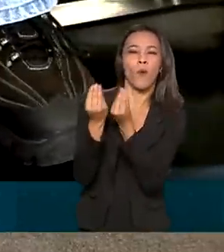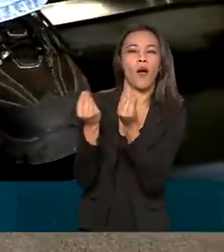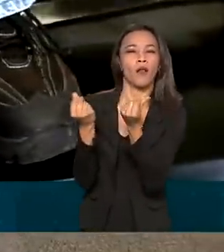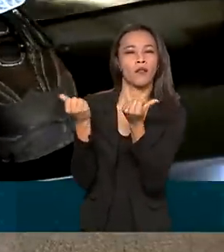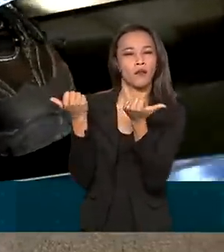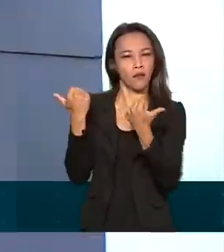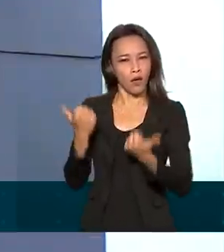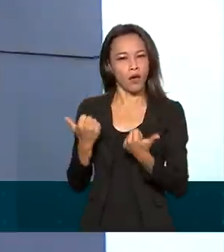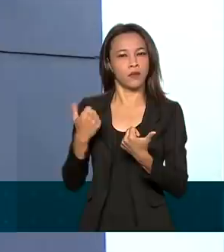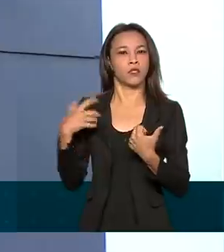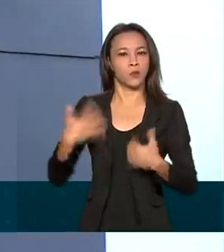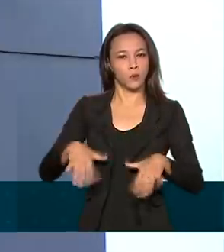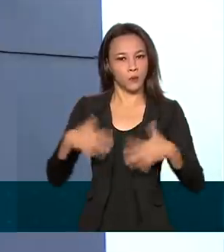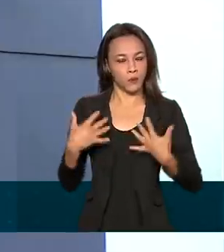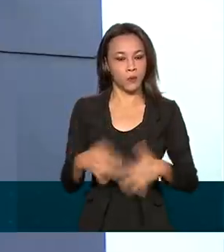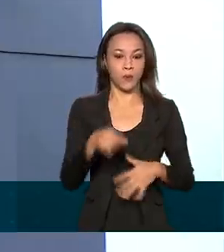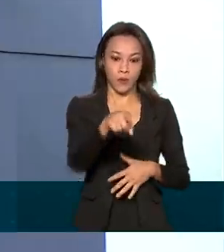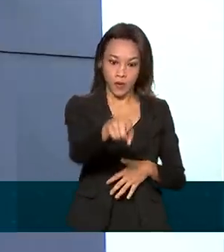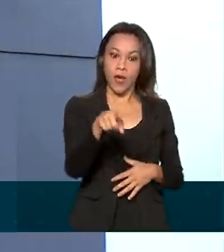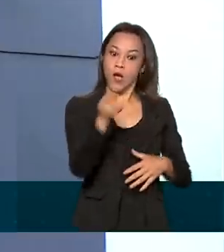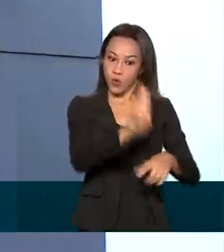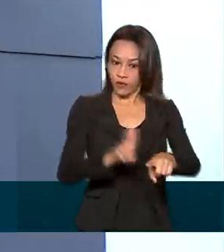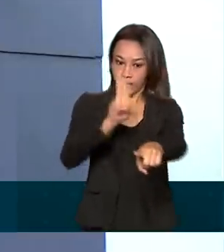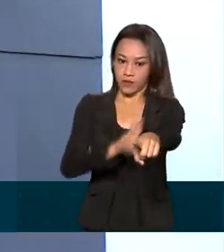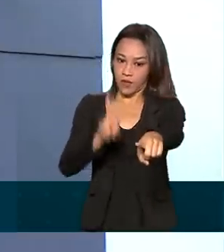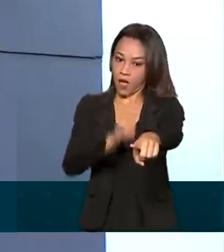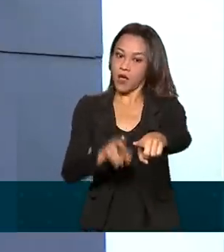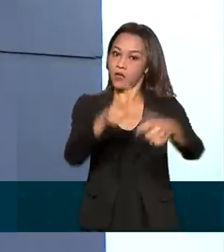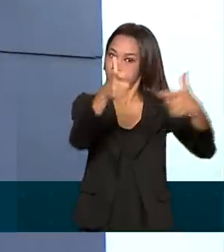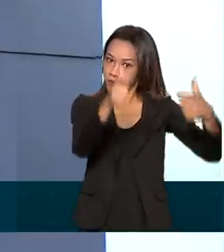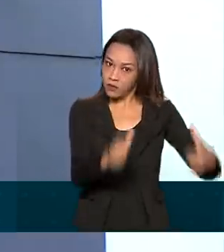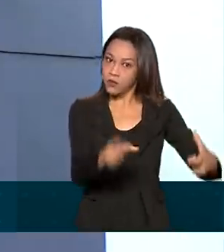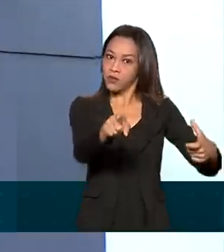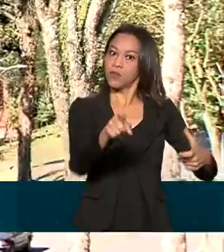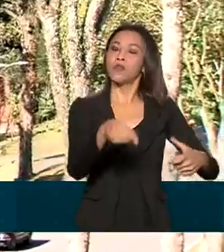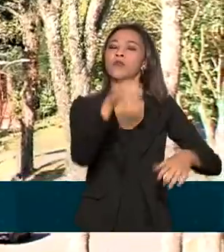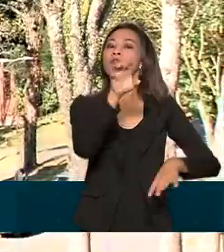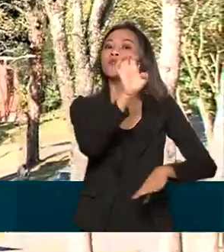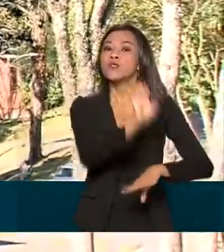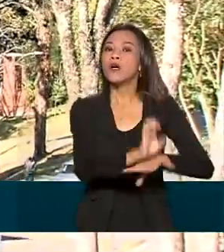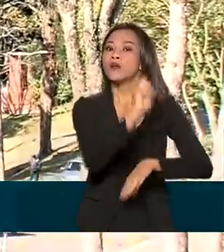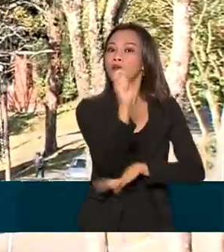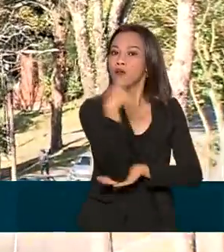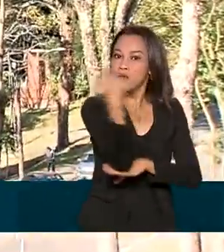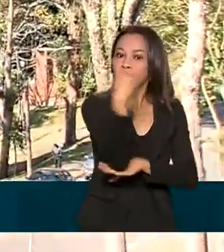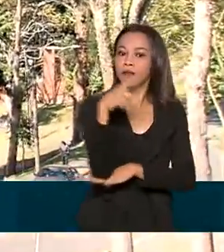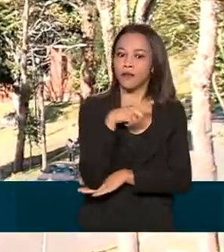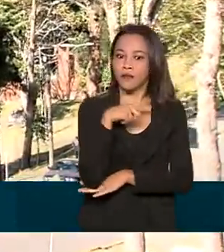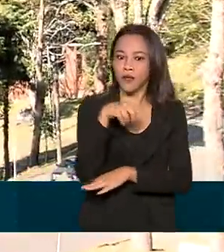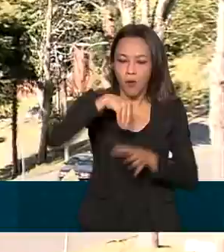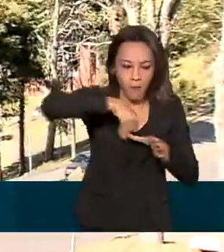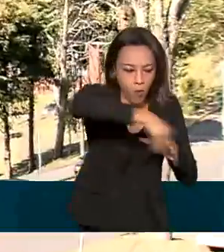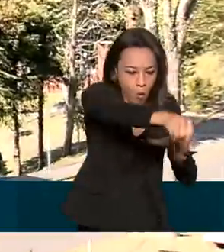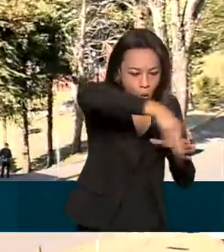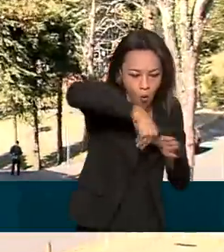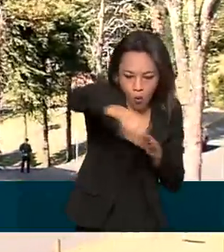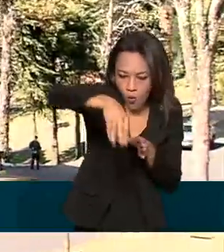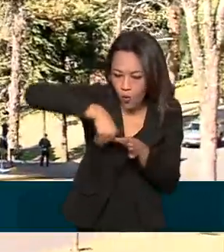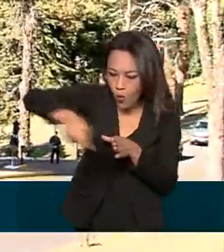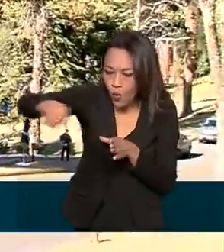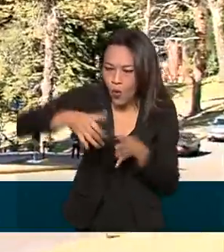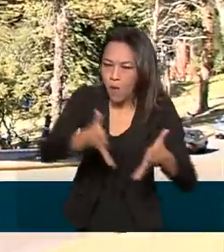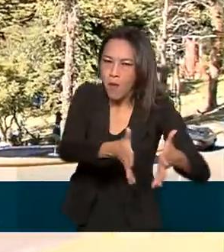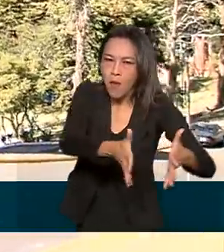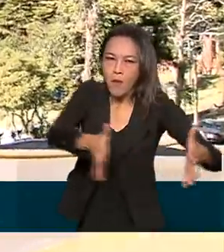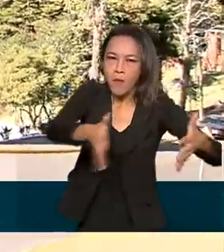durabilidade. A Universidade de Caxias do Sul apostou nessa tecnologia e hoje possui a maior planta de produção de grafeno em